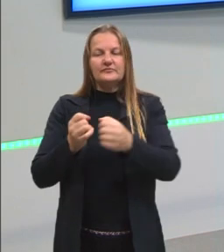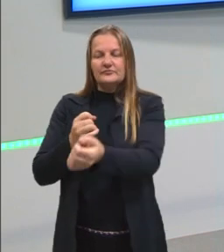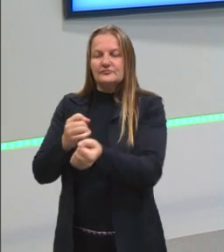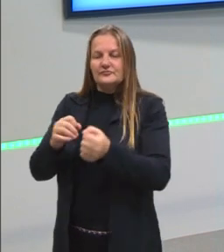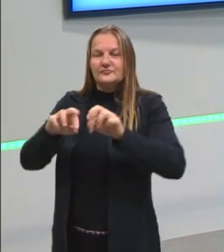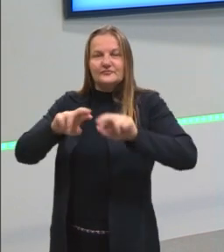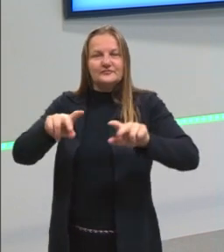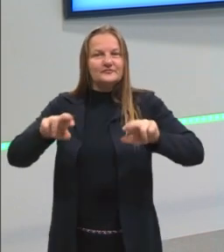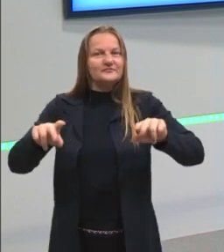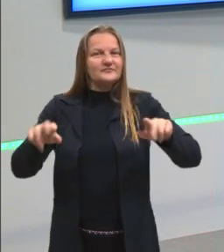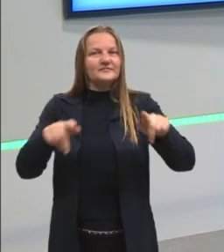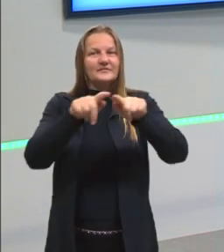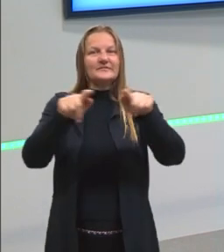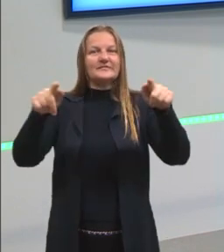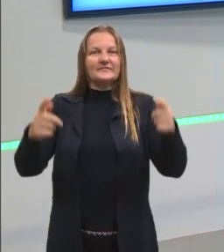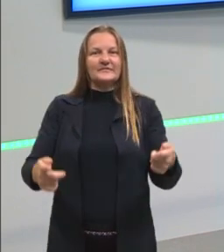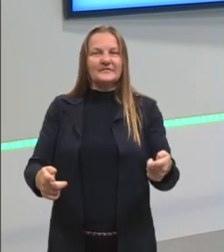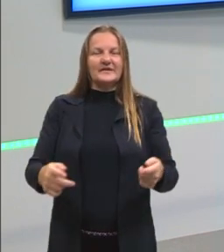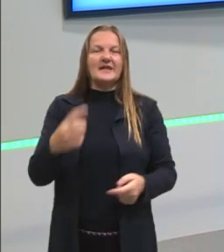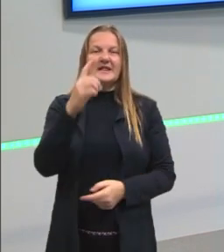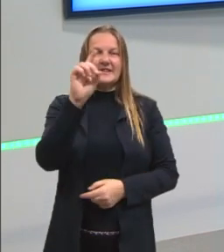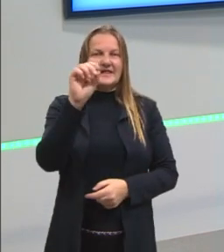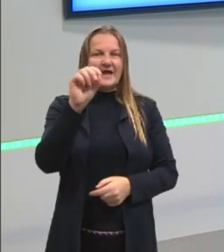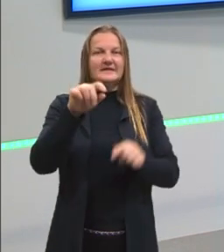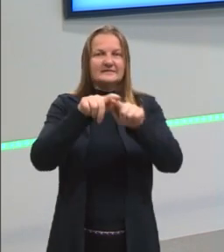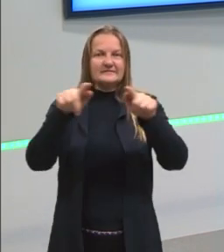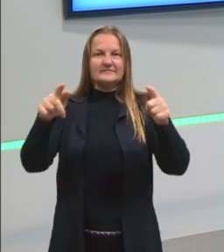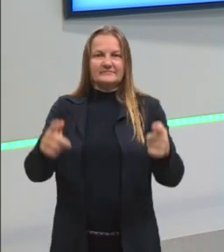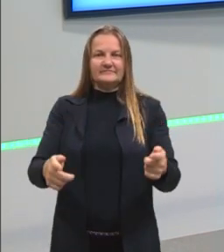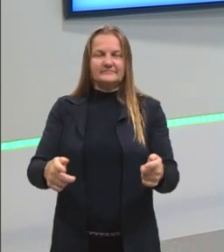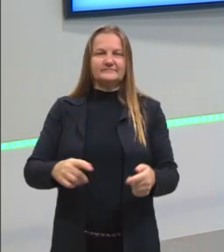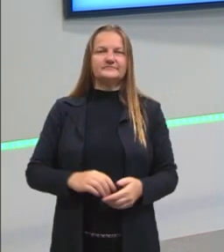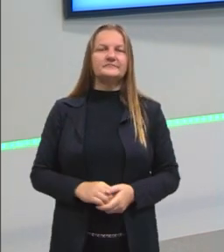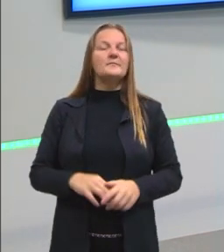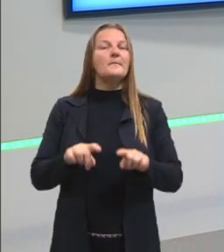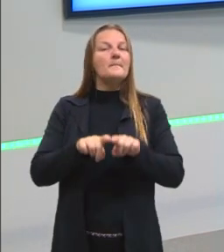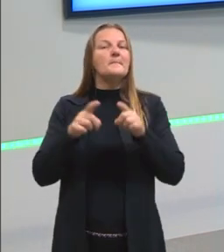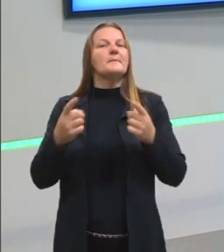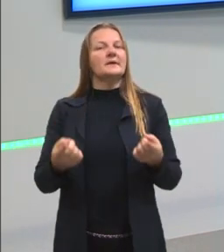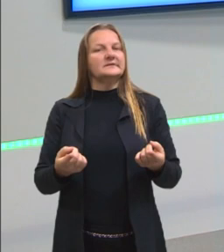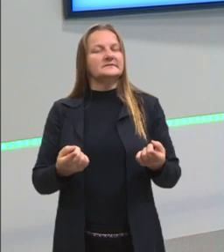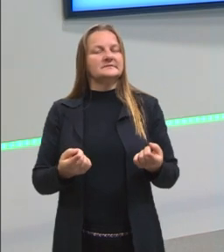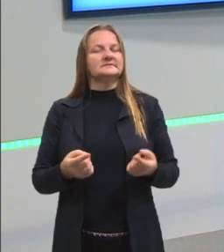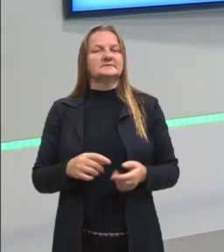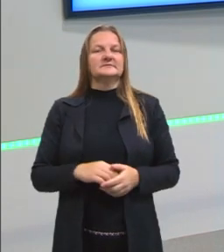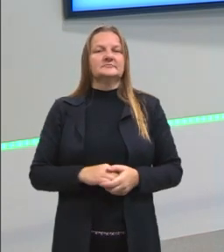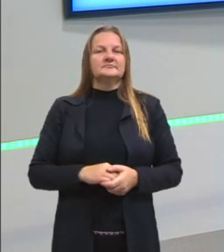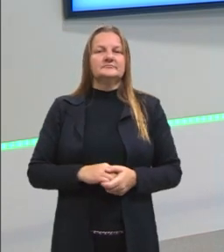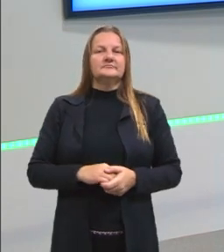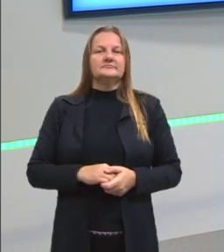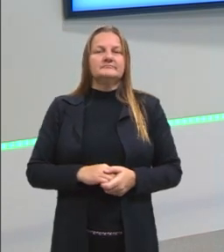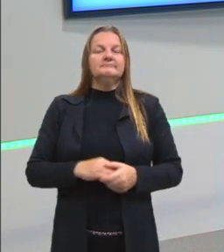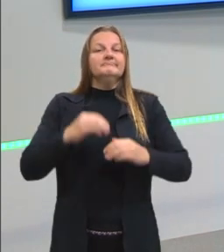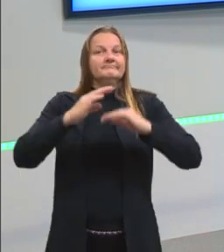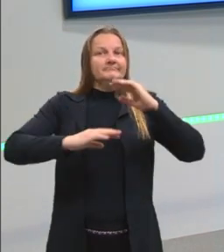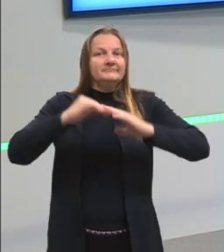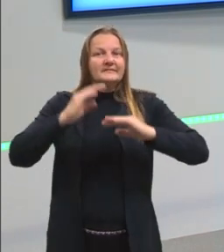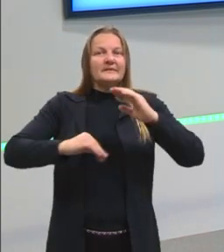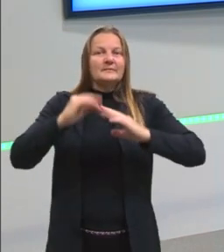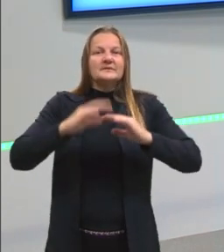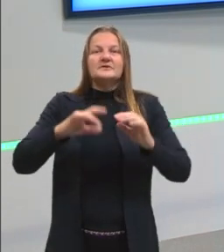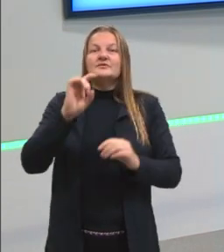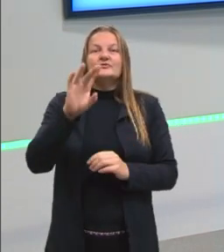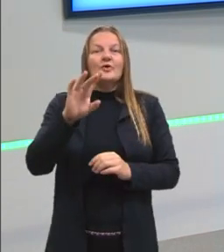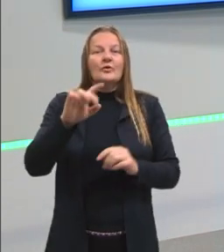sucessivamente, nas nossas 10 classes gramaticais. Só que a gente sabe que na prática a gente não fala só em